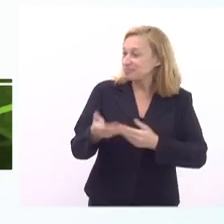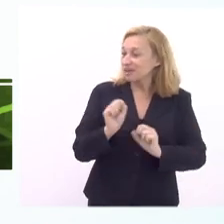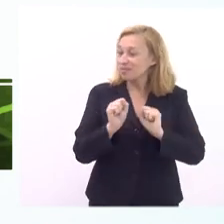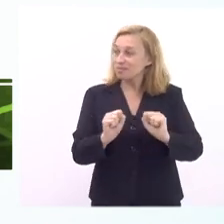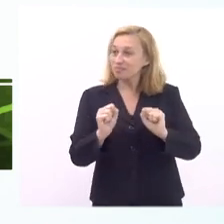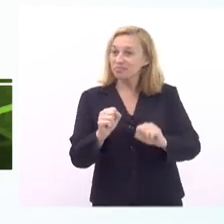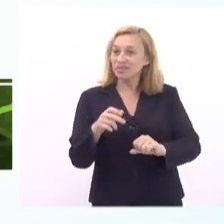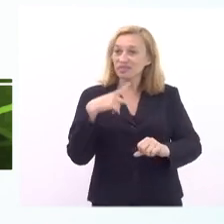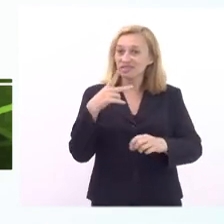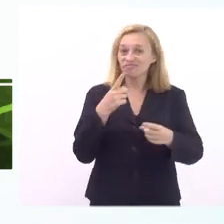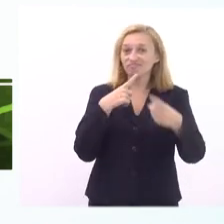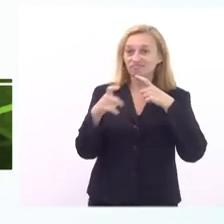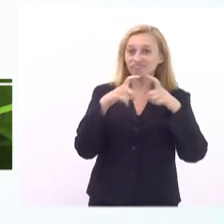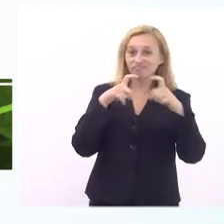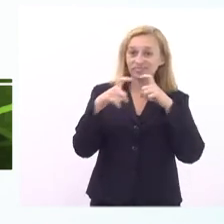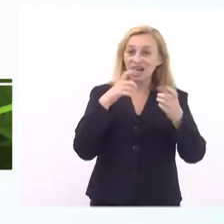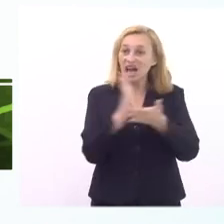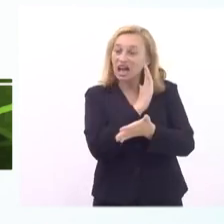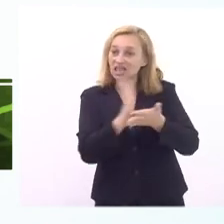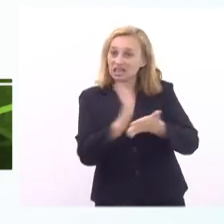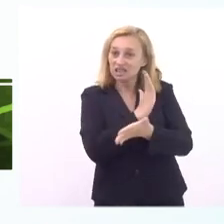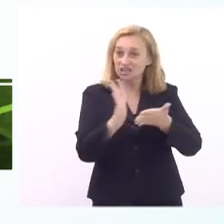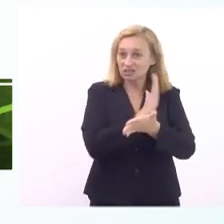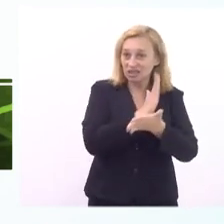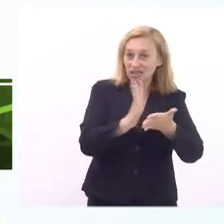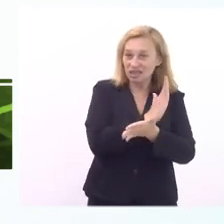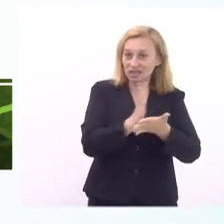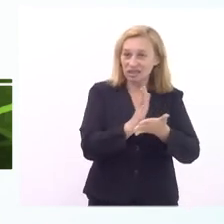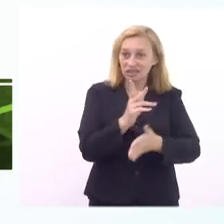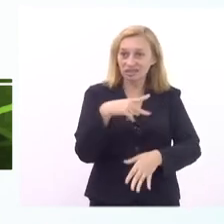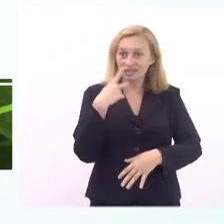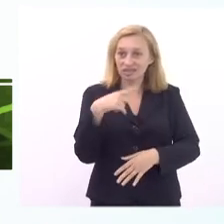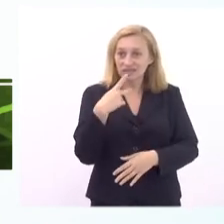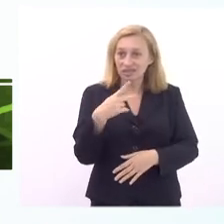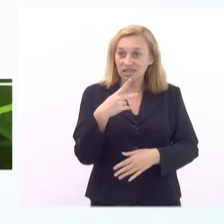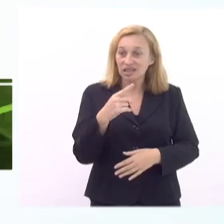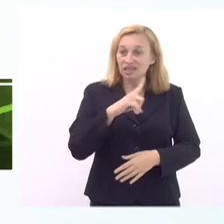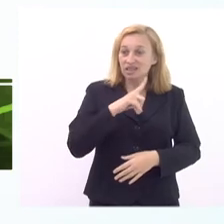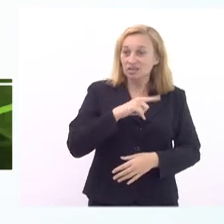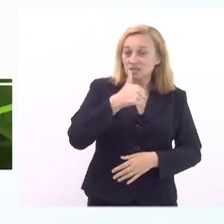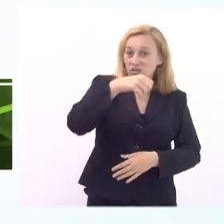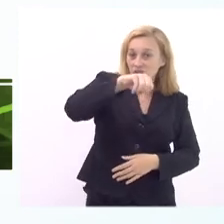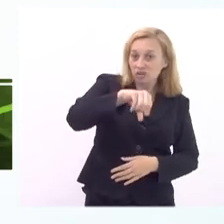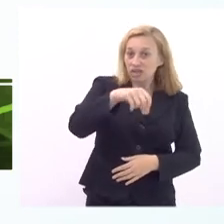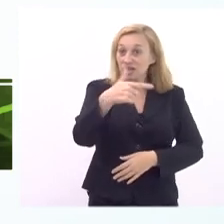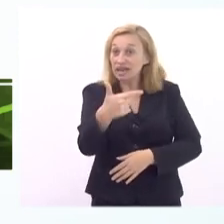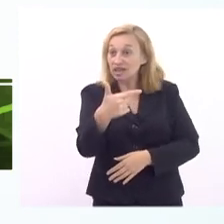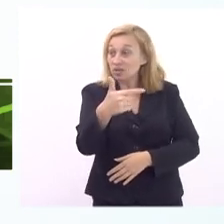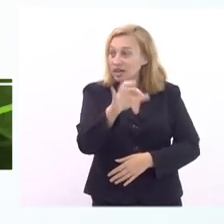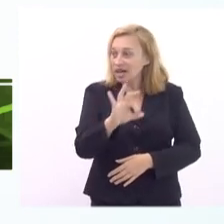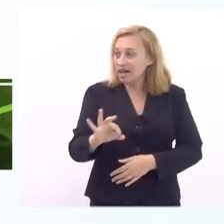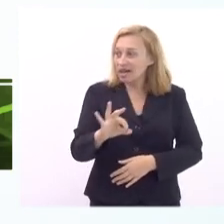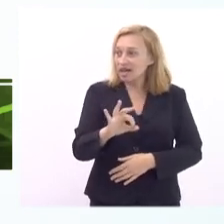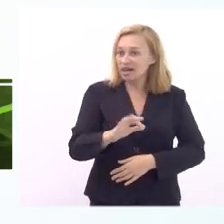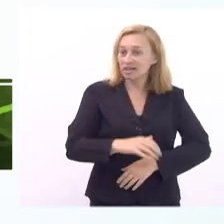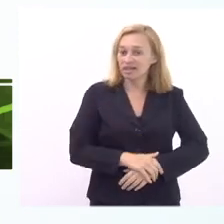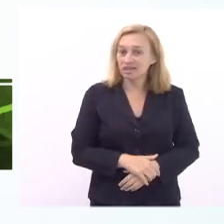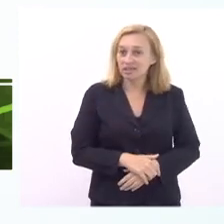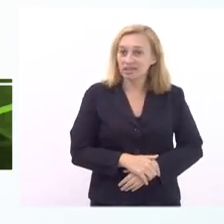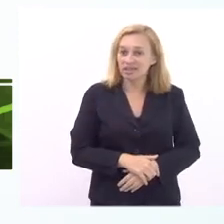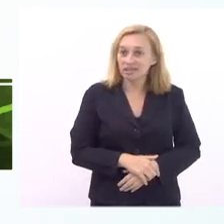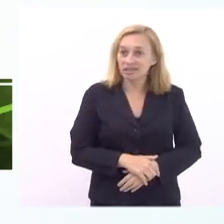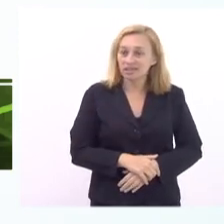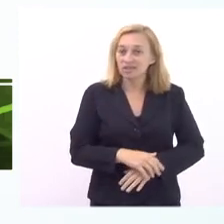estar fazendo esse debate porque as vezes a gente quando conversa com a CEDUC ela fala assim nós já temos 92% das turmas com o